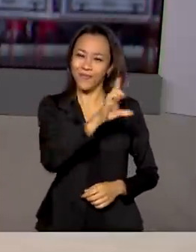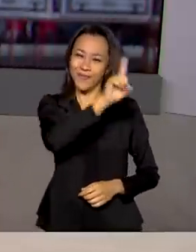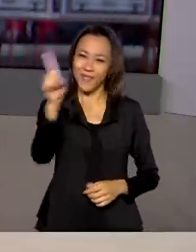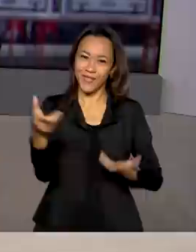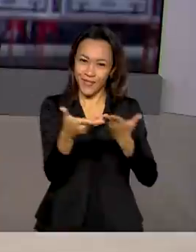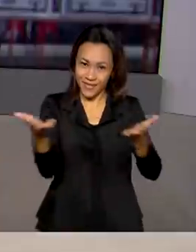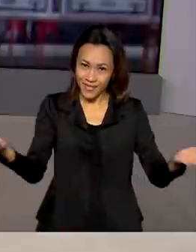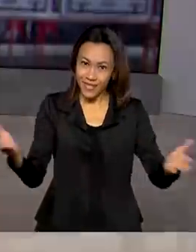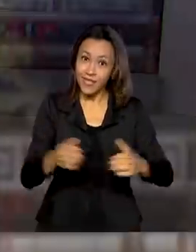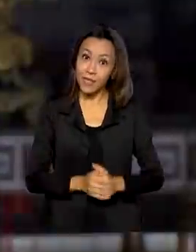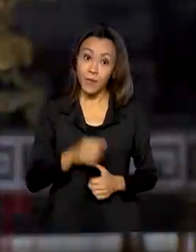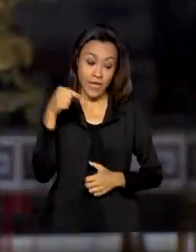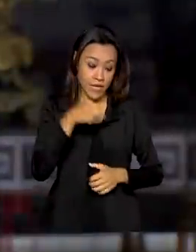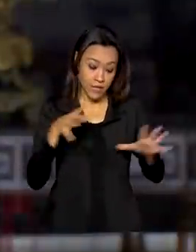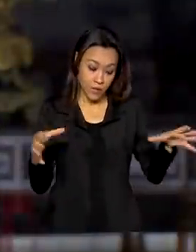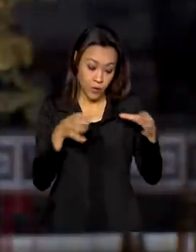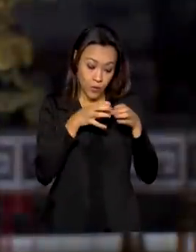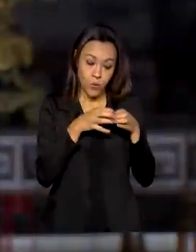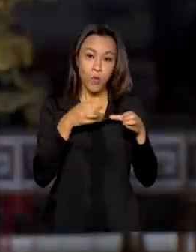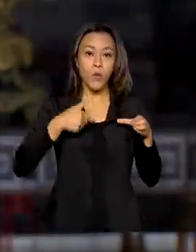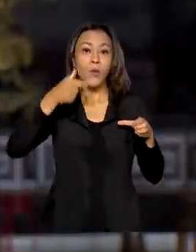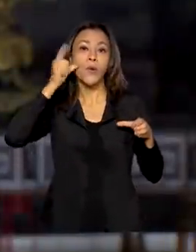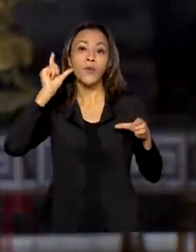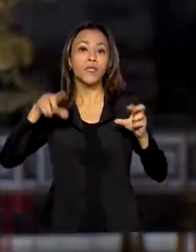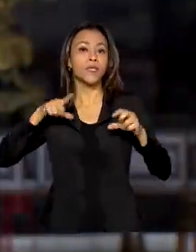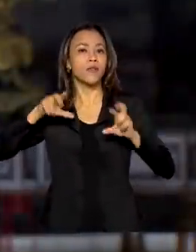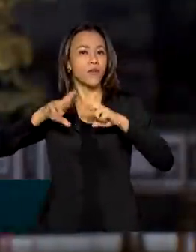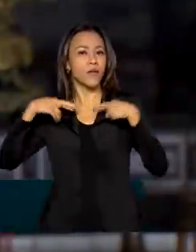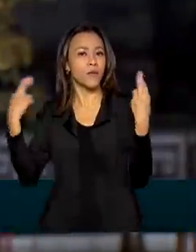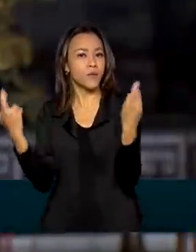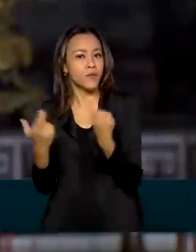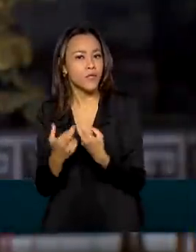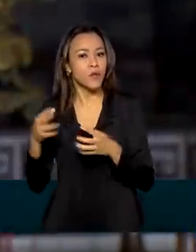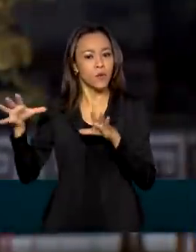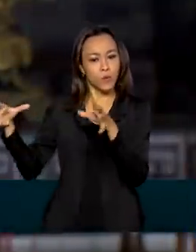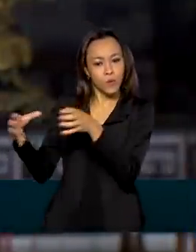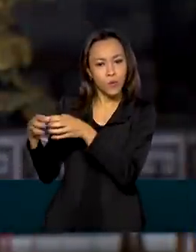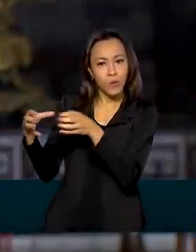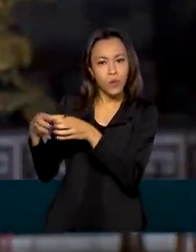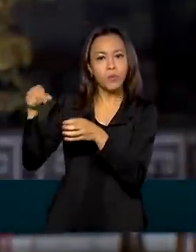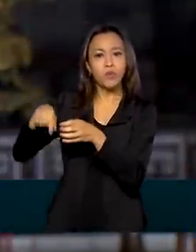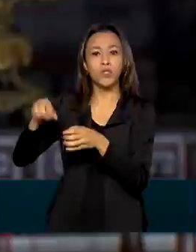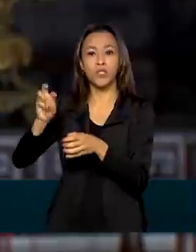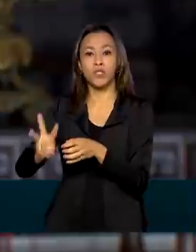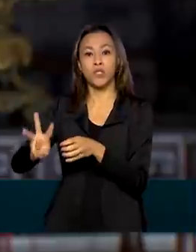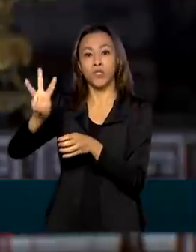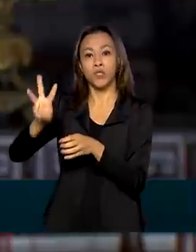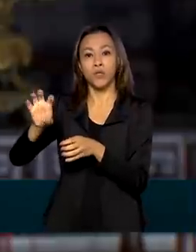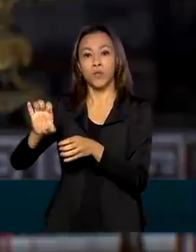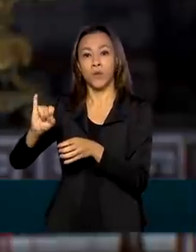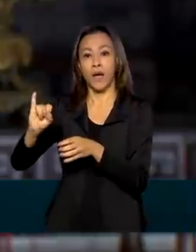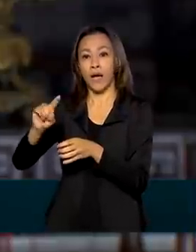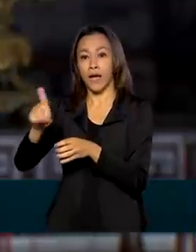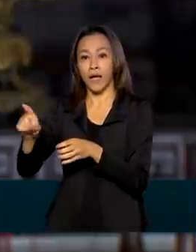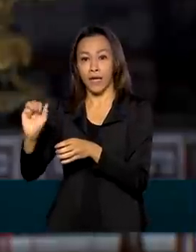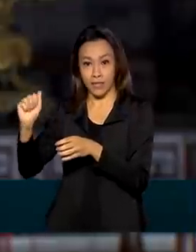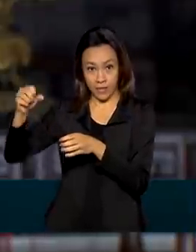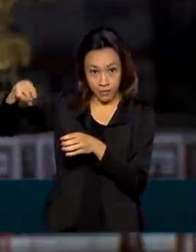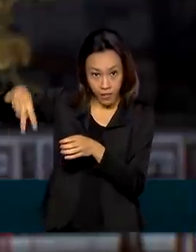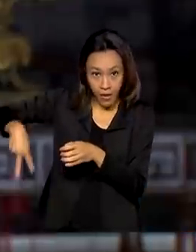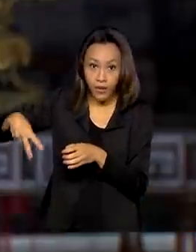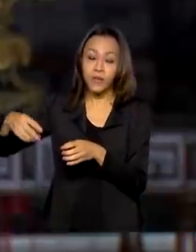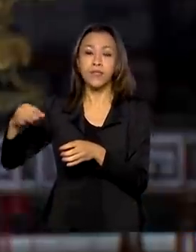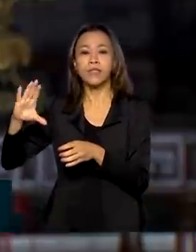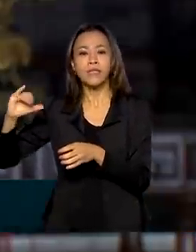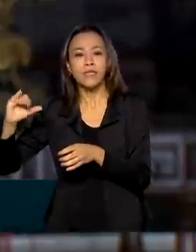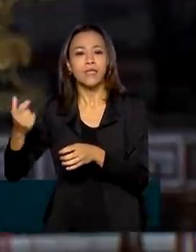a todos. Olha, essa comitiva se reuniu ontem com dirigentes do Instituto Weisman de Ciência e fez acordos de cooperação para o